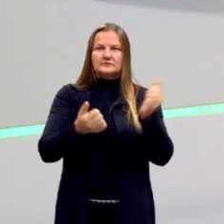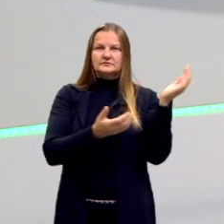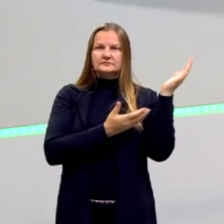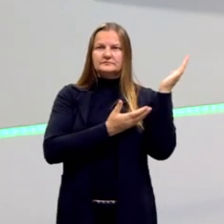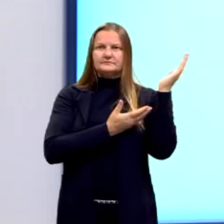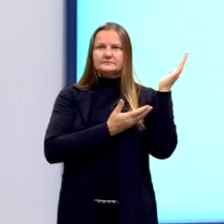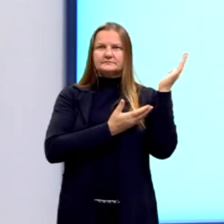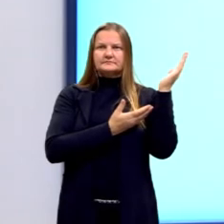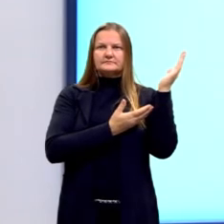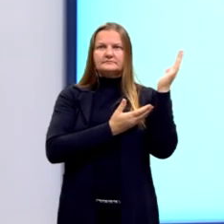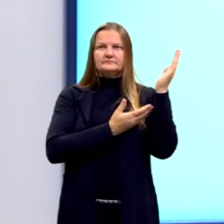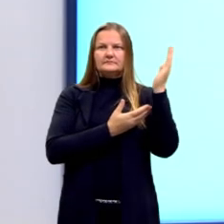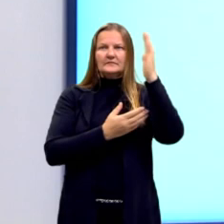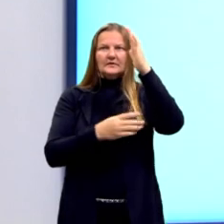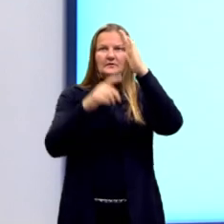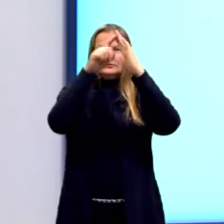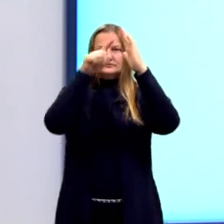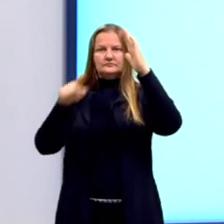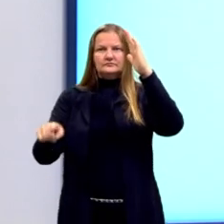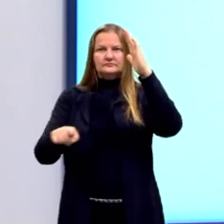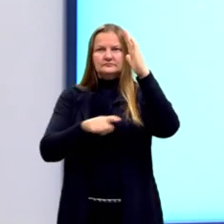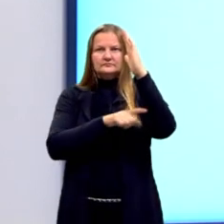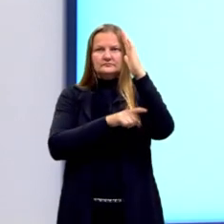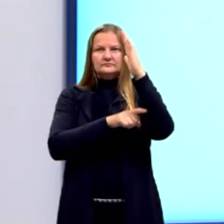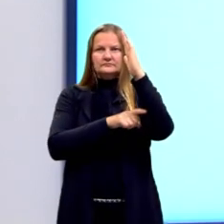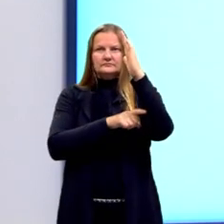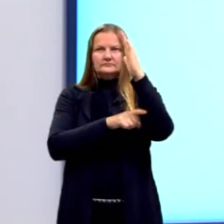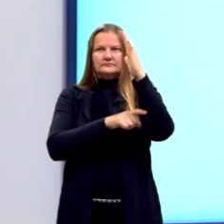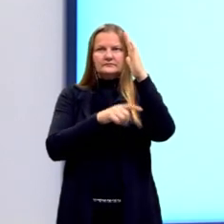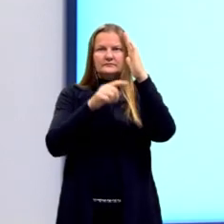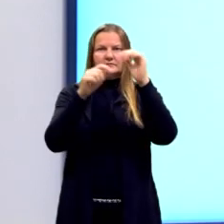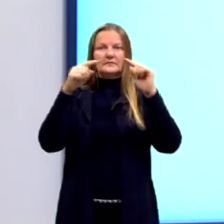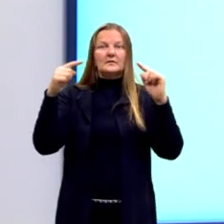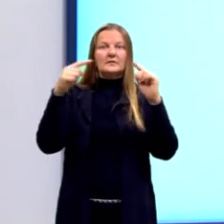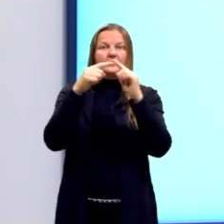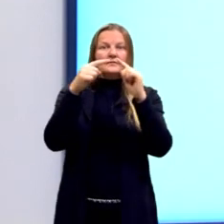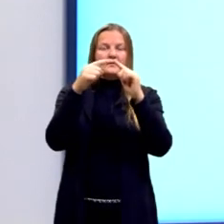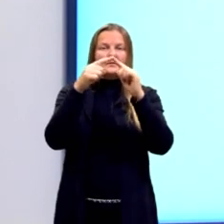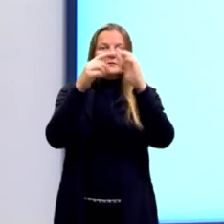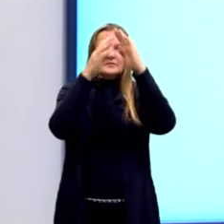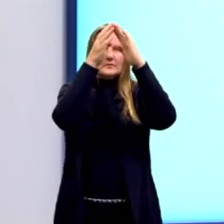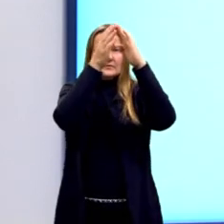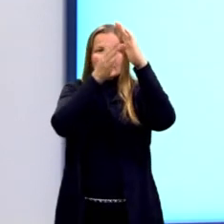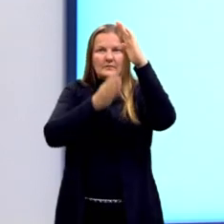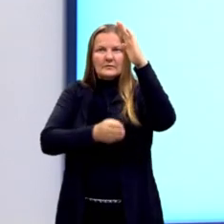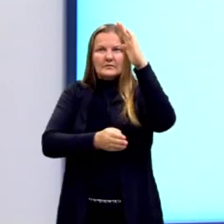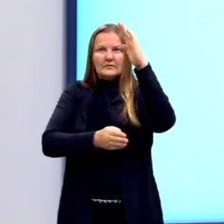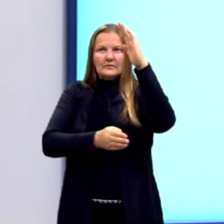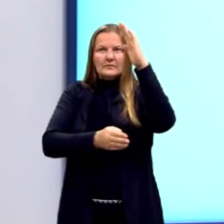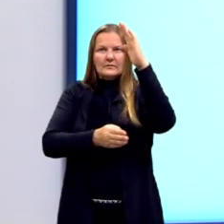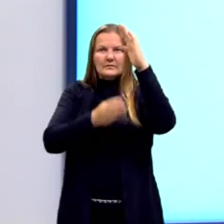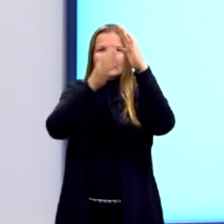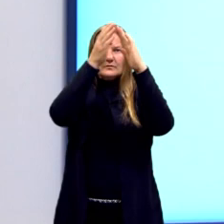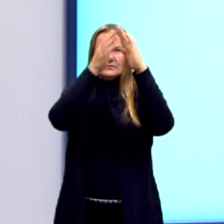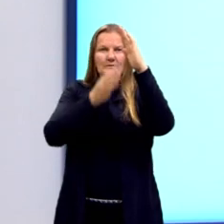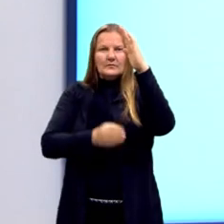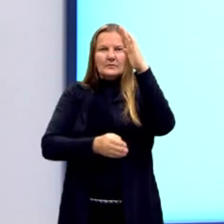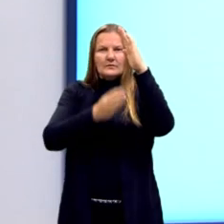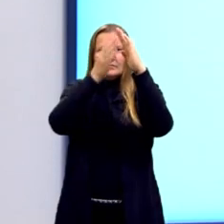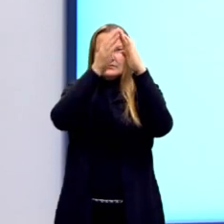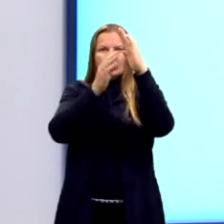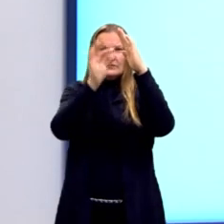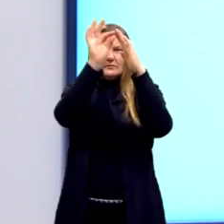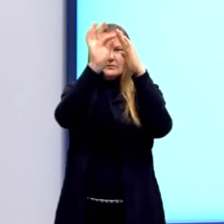o nosso triângulo. A partir de cada vértice, nós traçamos a altura. A altura, então, ela parte do